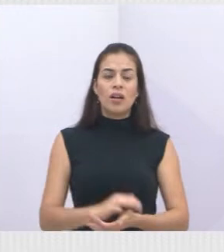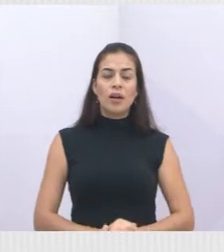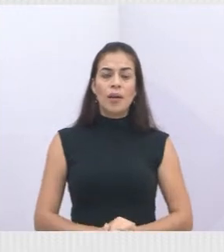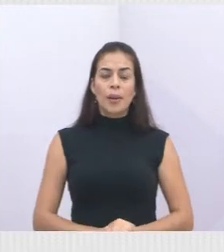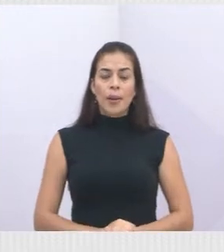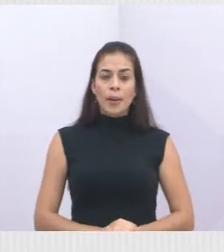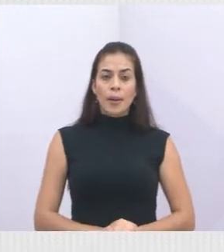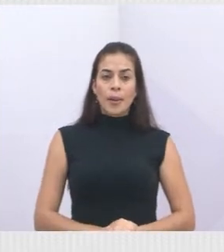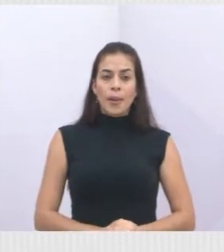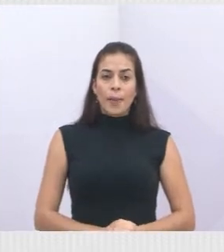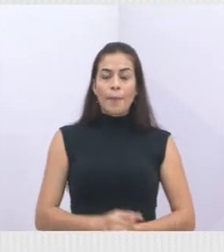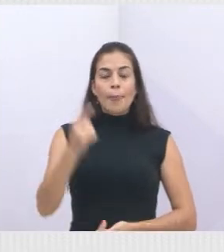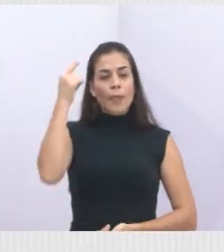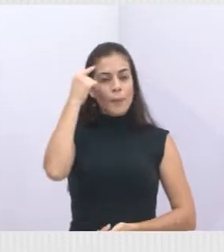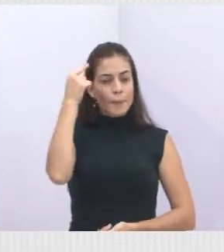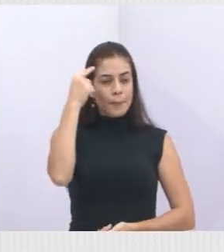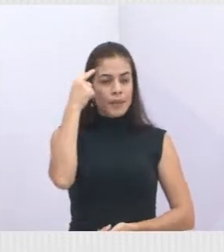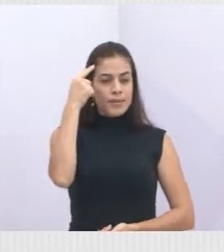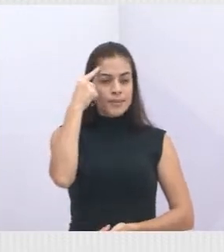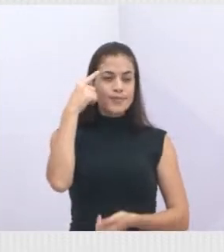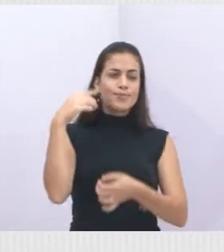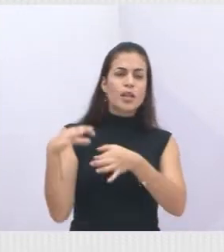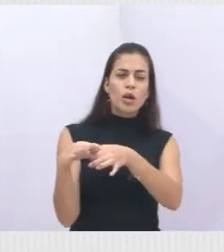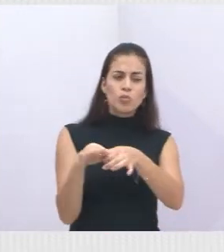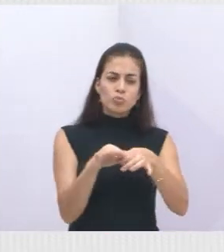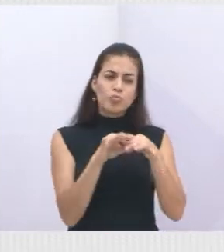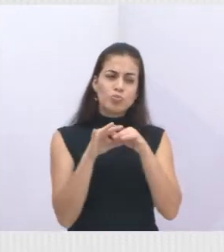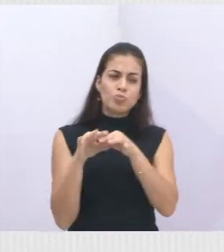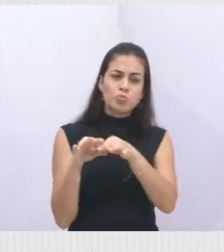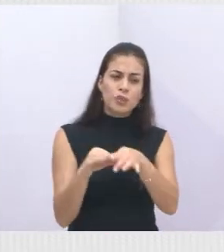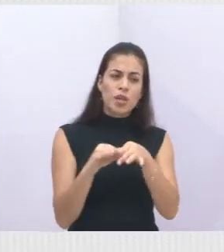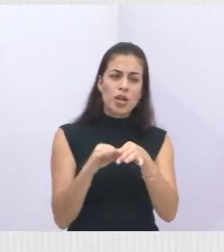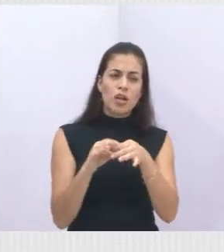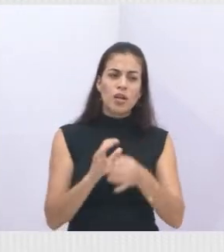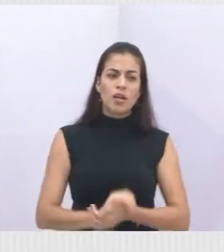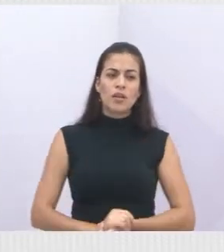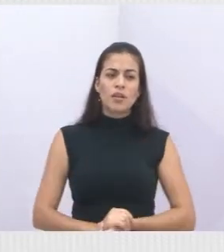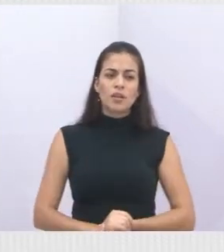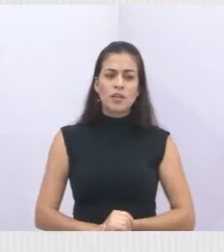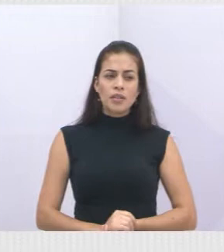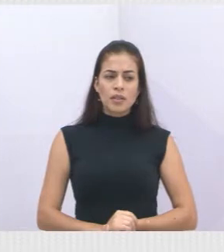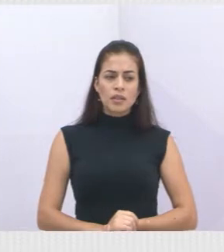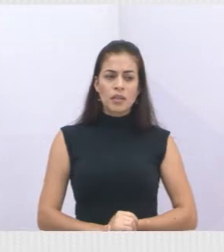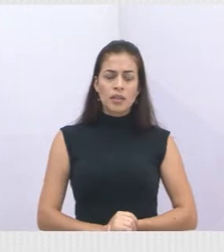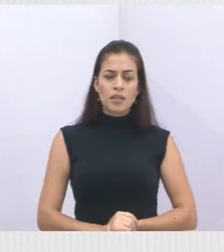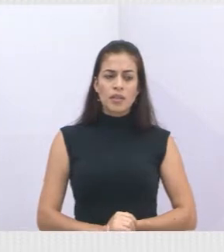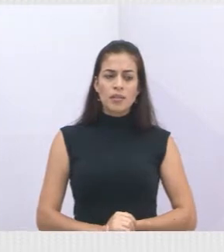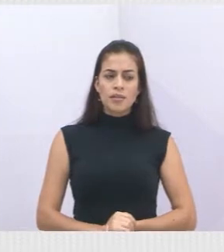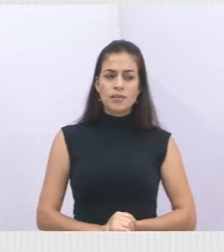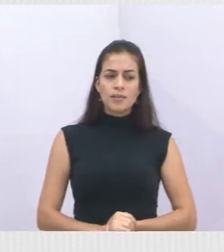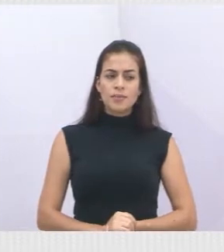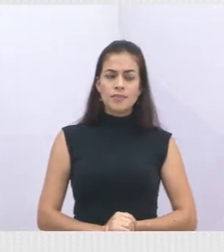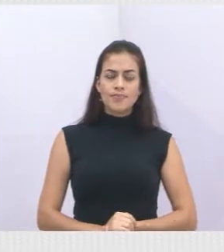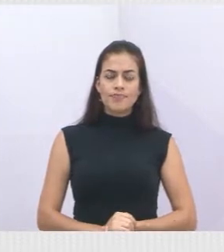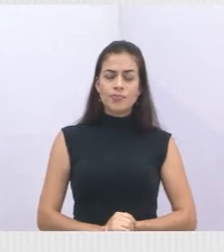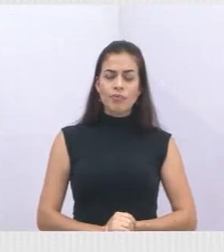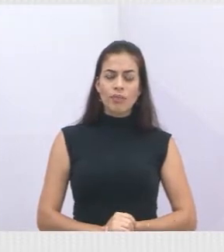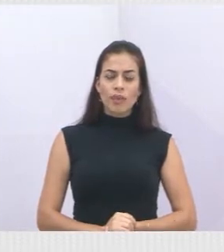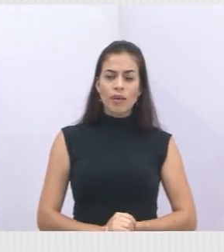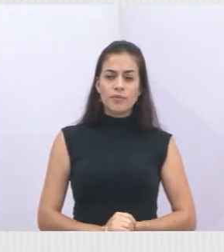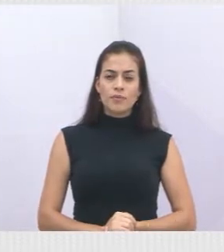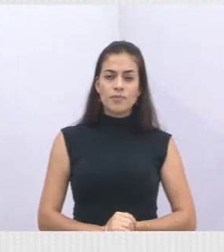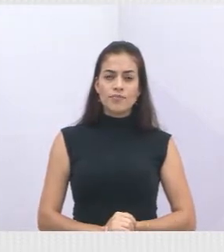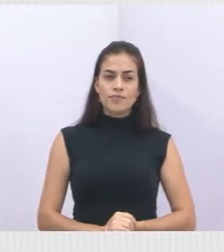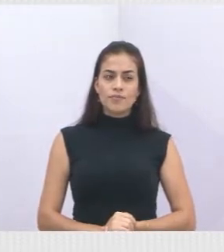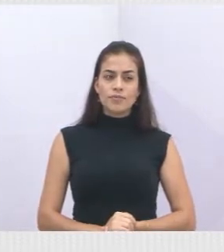construir essa parceria, e aí essa parceria, ela foi construída e